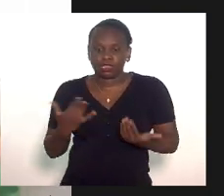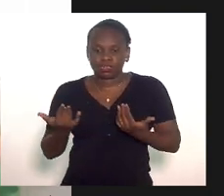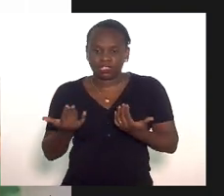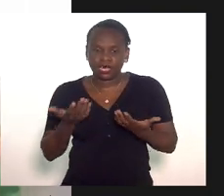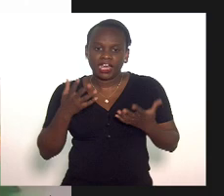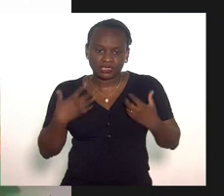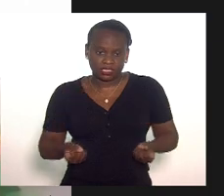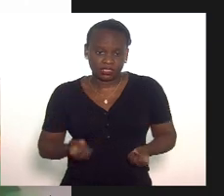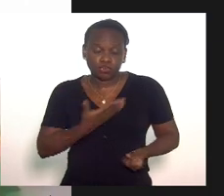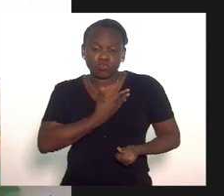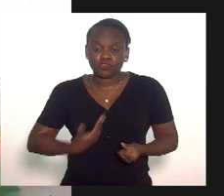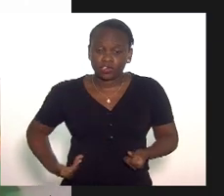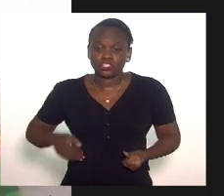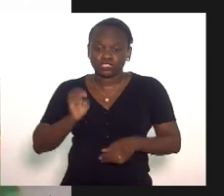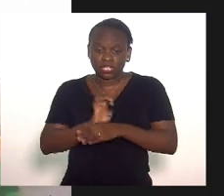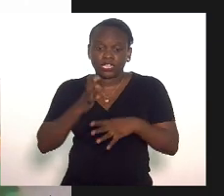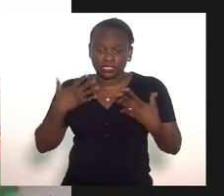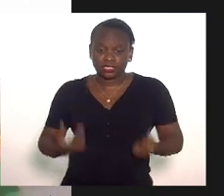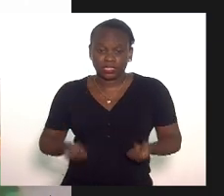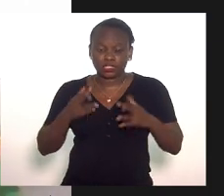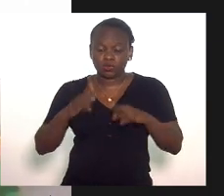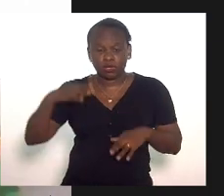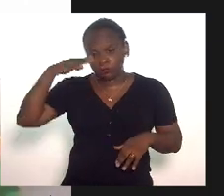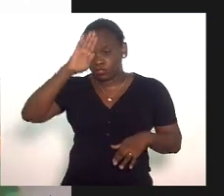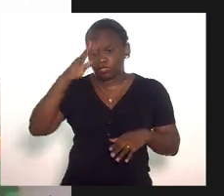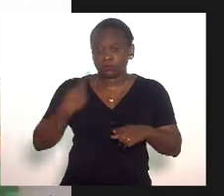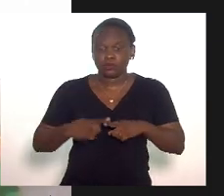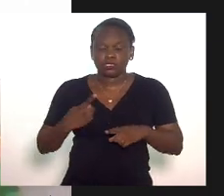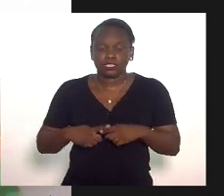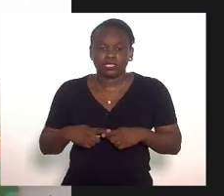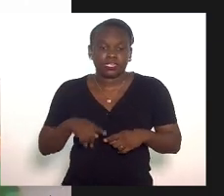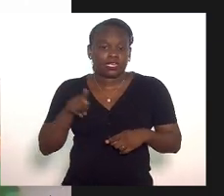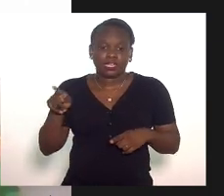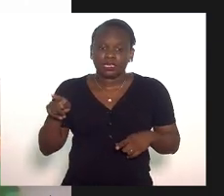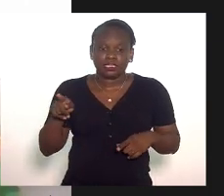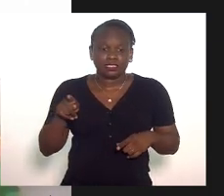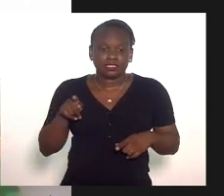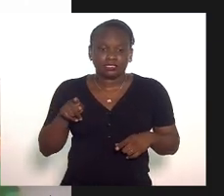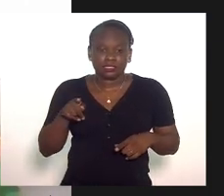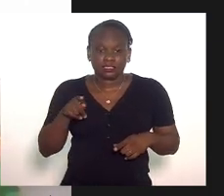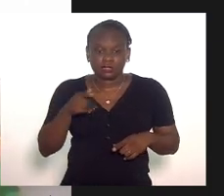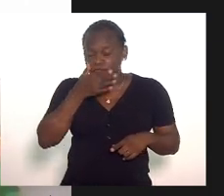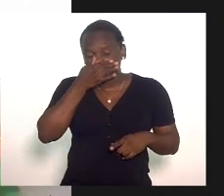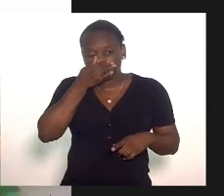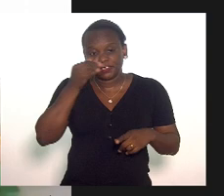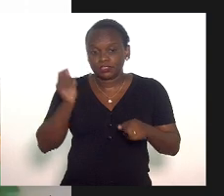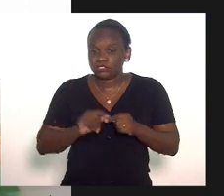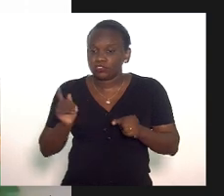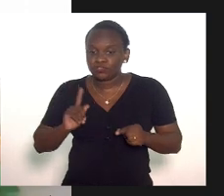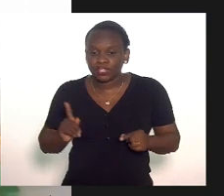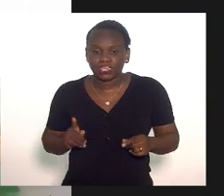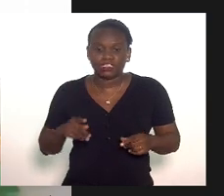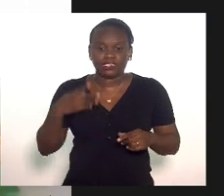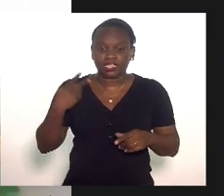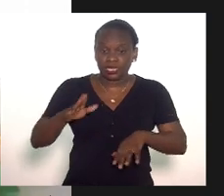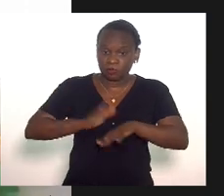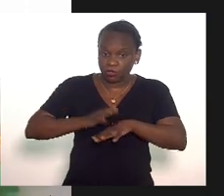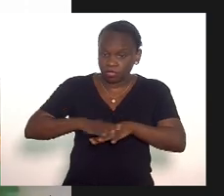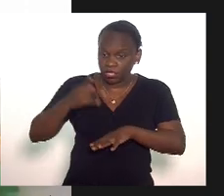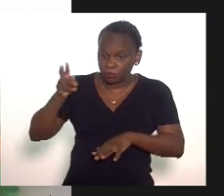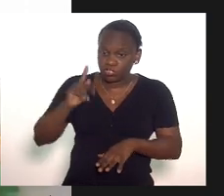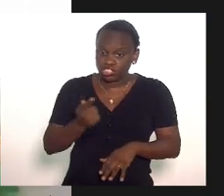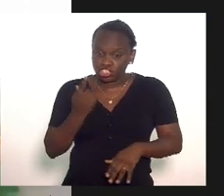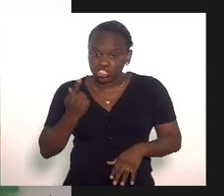estado está sendo cúmplice do Bolsonaro por exemplo quando não fez a partir da sua gestão